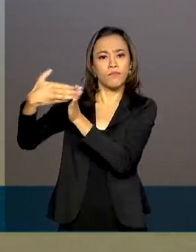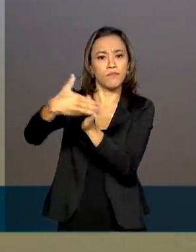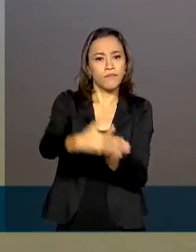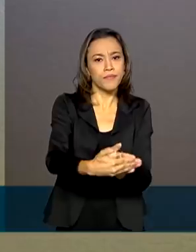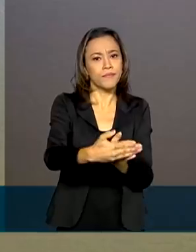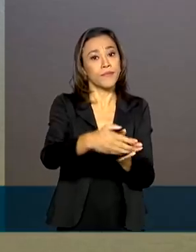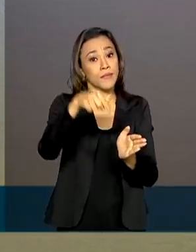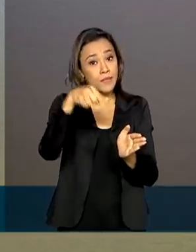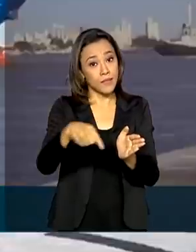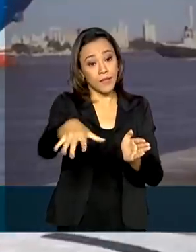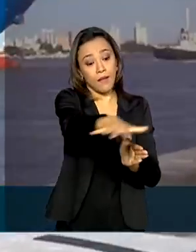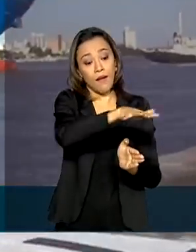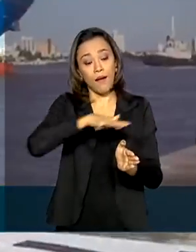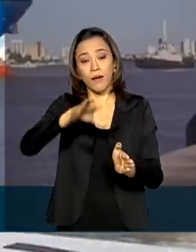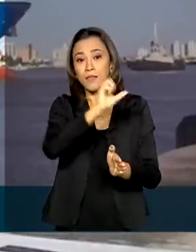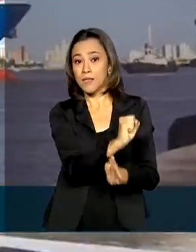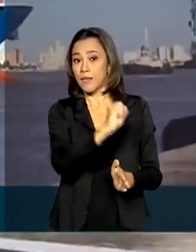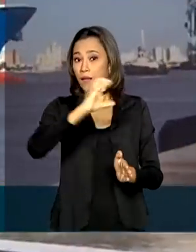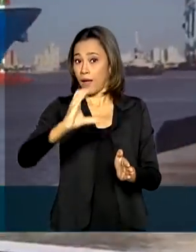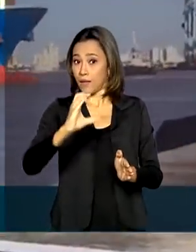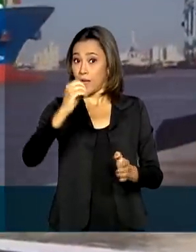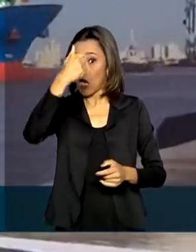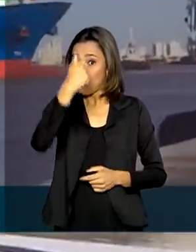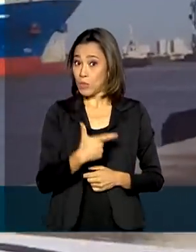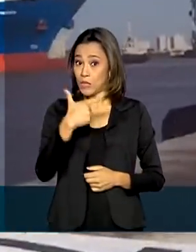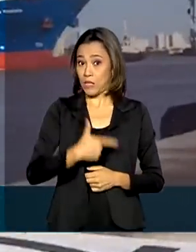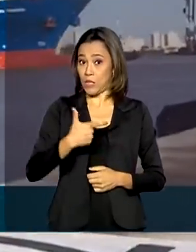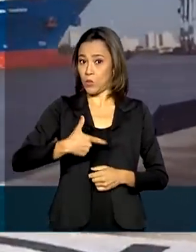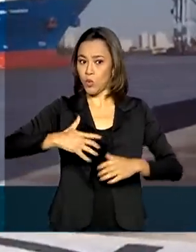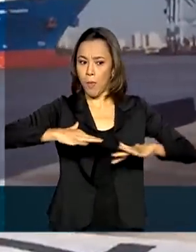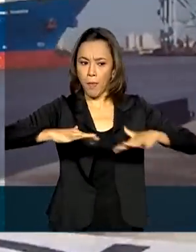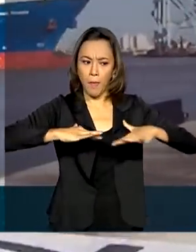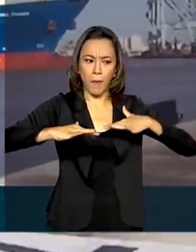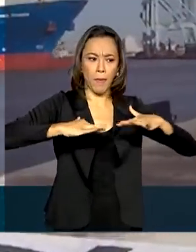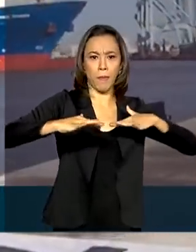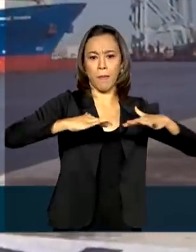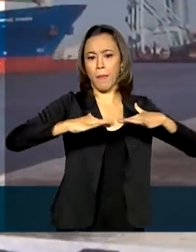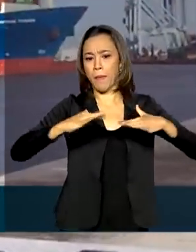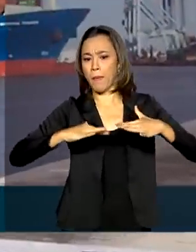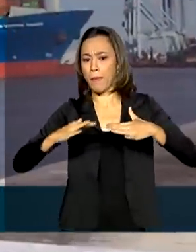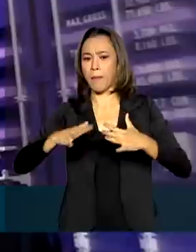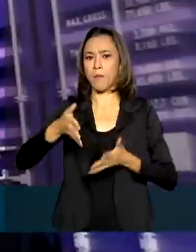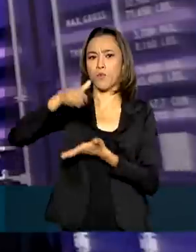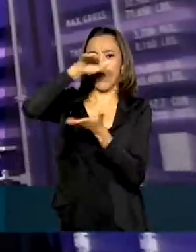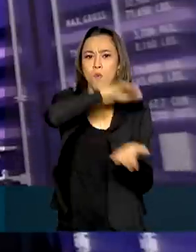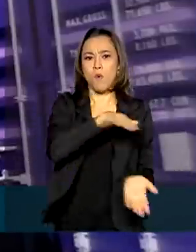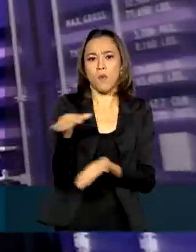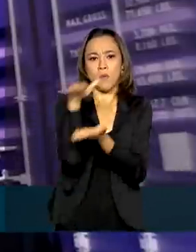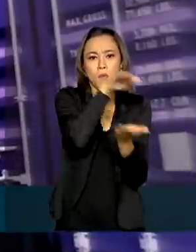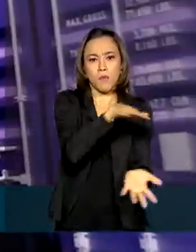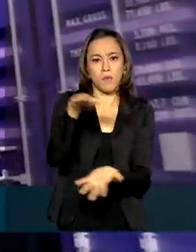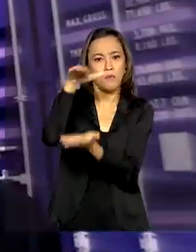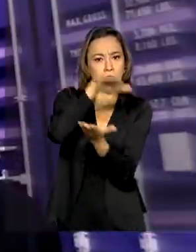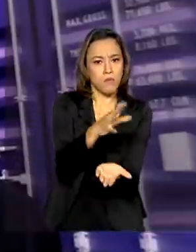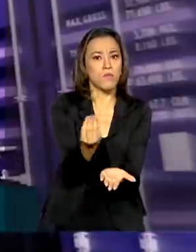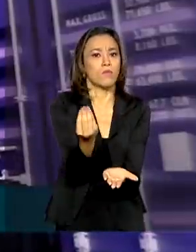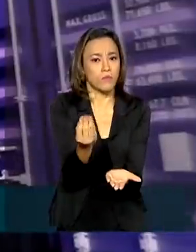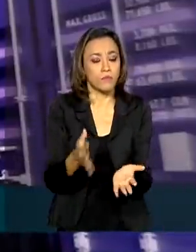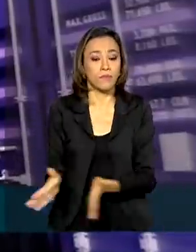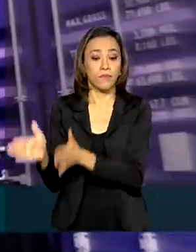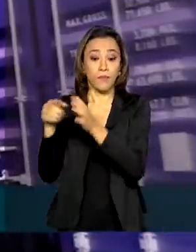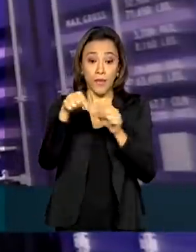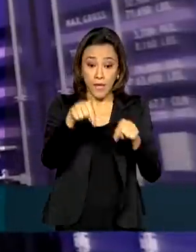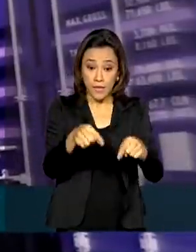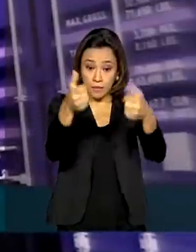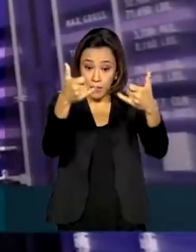operam em Santa Catarina e o segundo maior em movimentação de contêineres do Brasil. É um porto que cresceu cerca